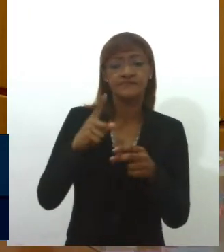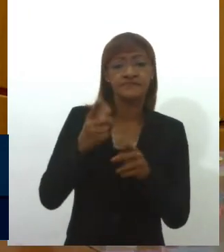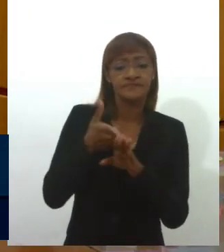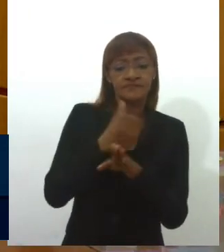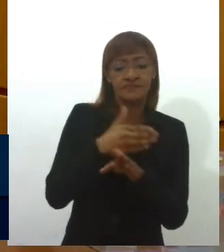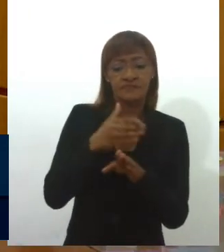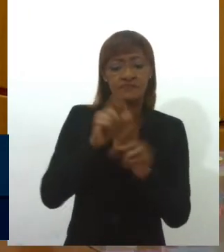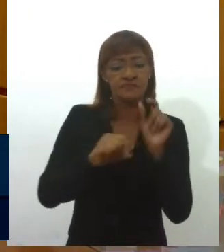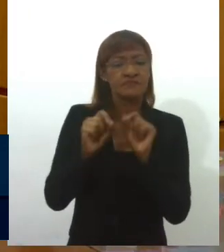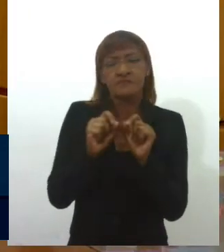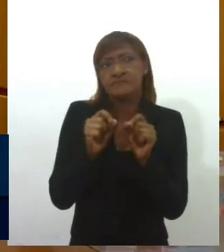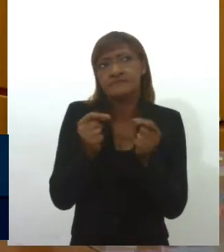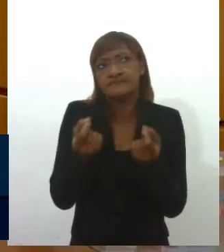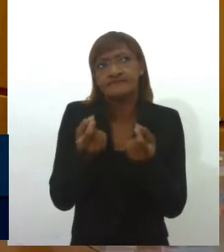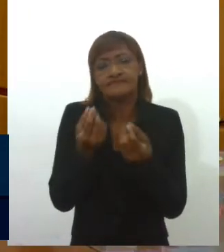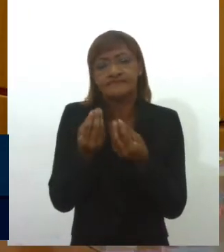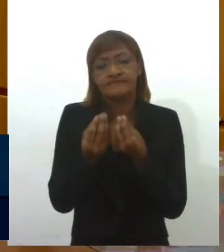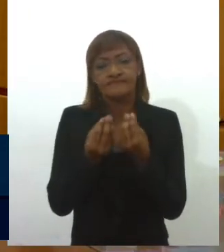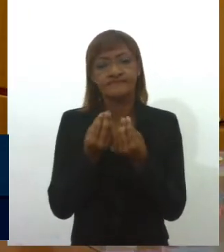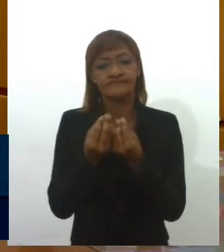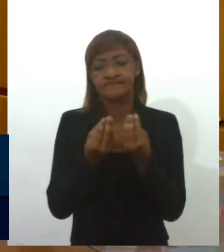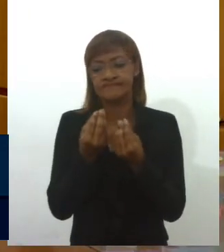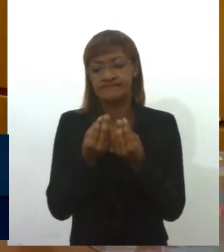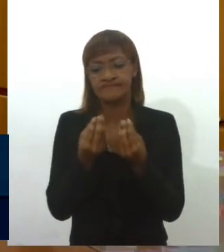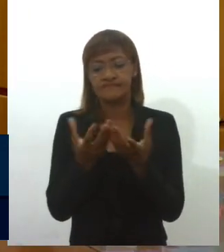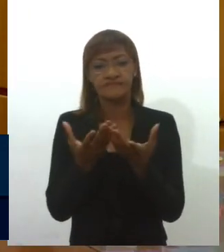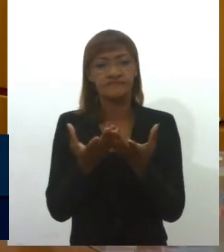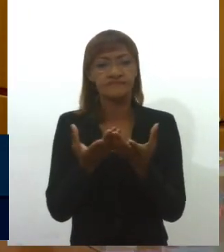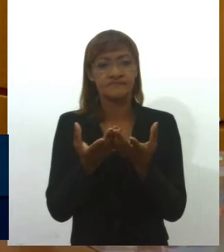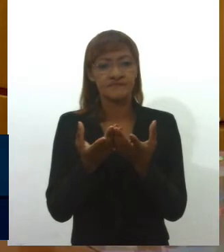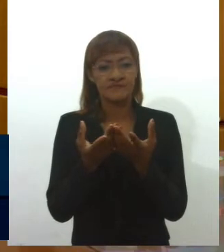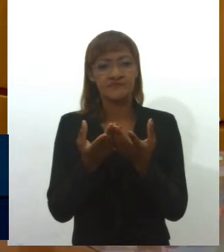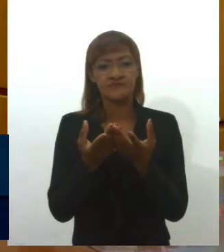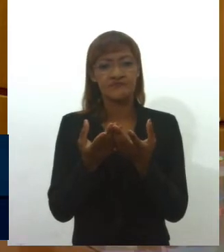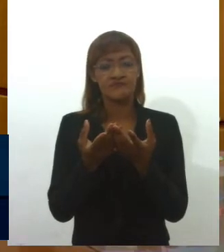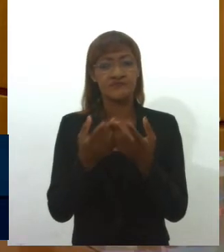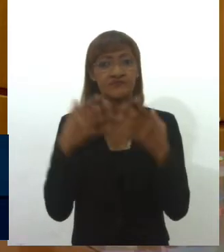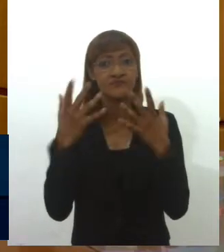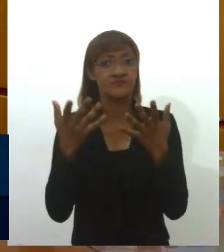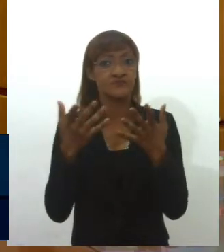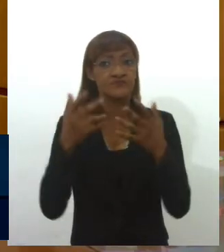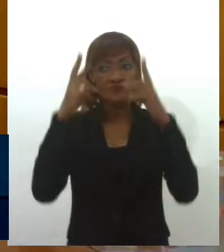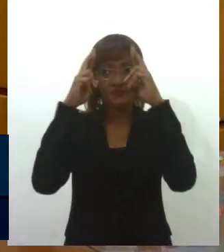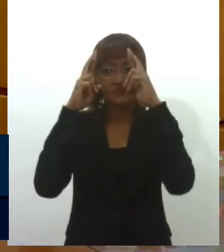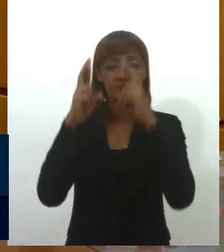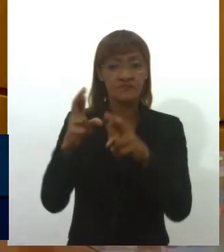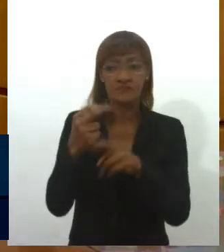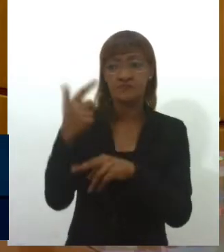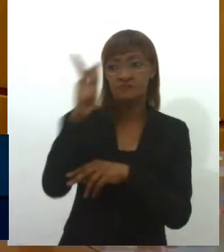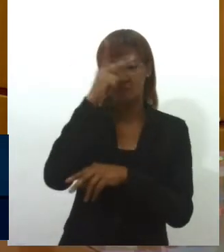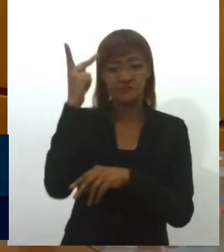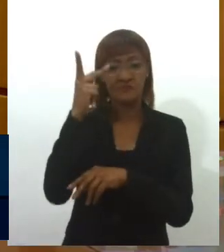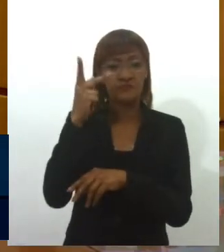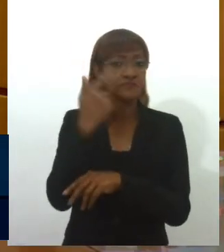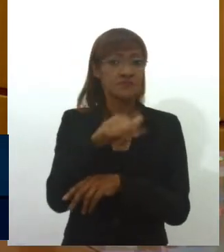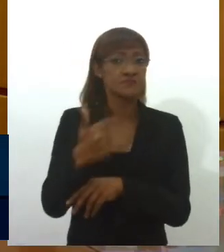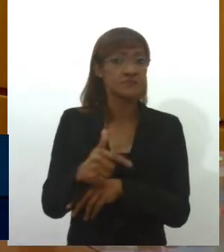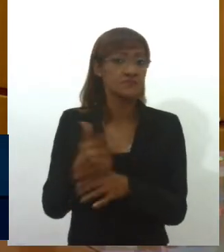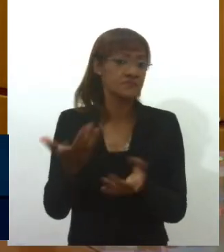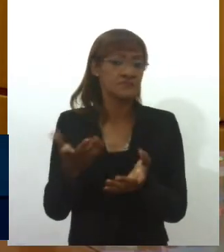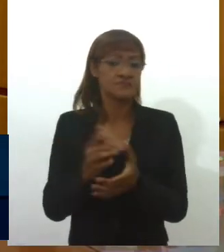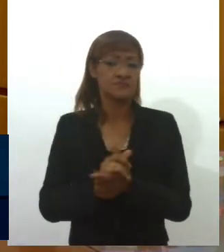muito que praticava o desrespeito ao estrangeiro, porque também os estrangeiros nunca eram considerados